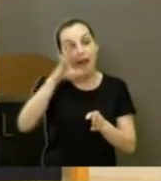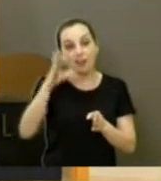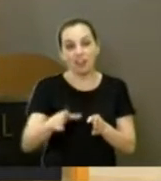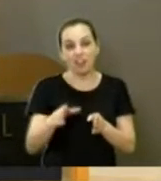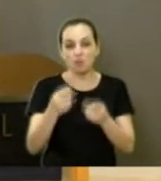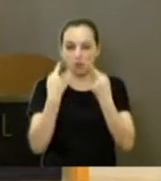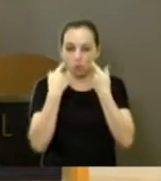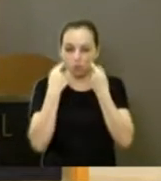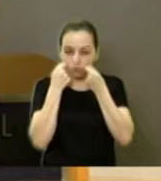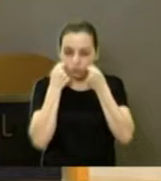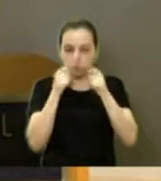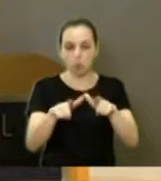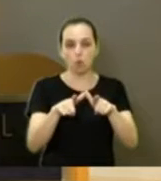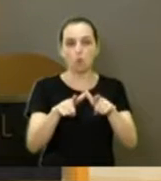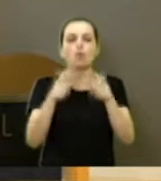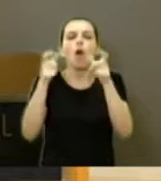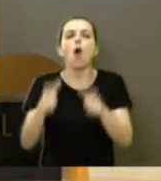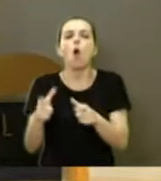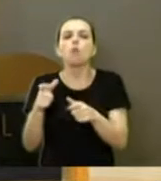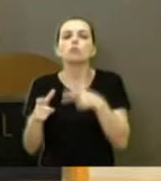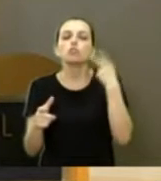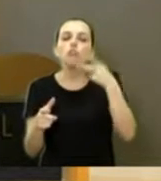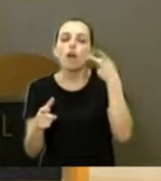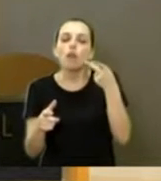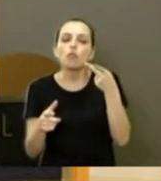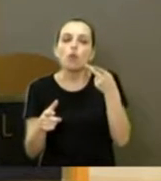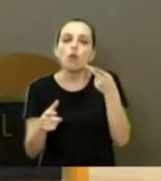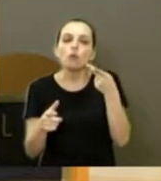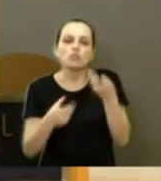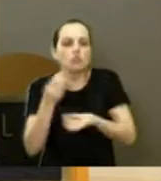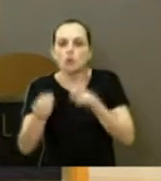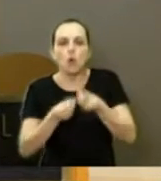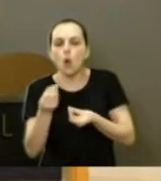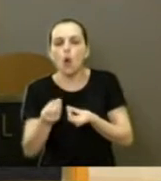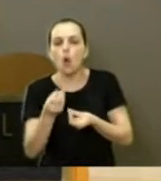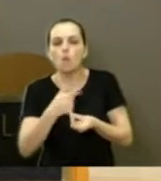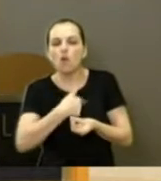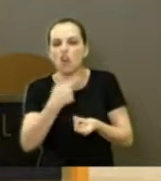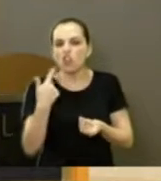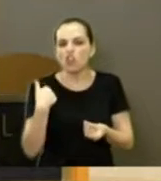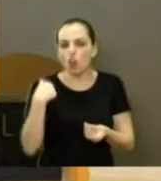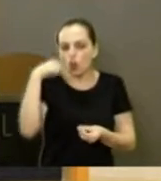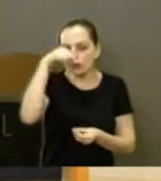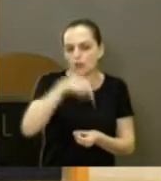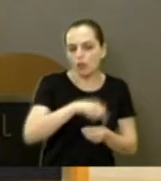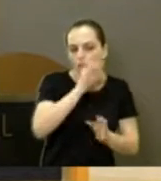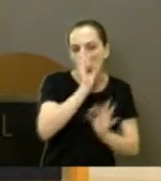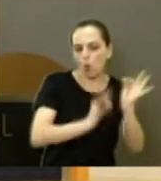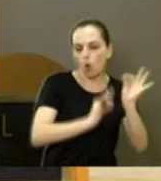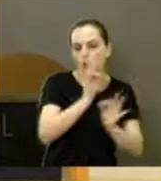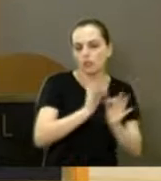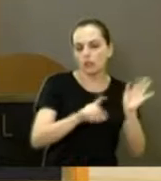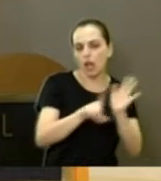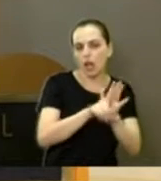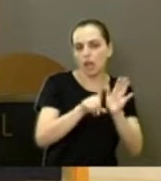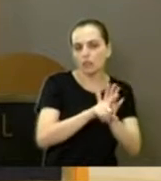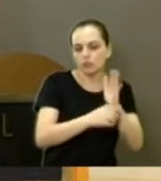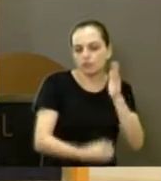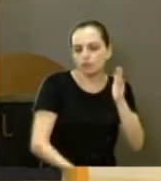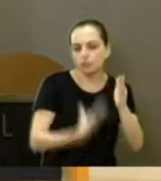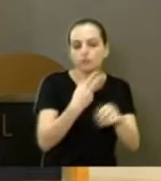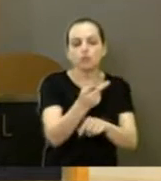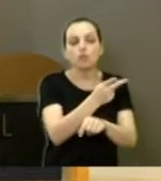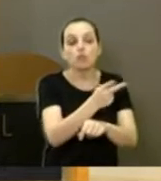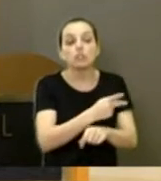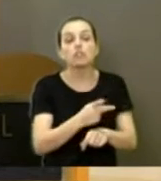função, porque onde estão os vereadores? Nós estamos aqui para fazer lei e fiscalizar. Eu não soube, quando uma